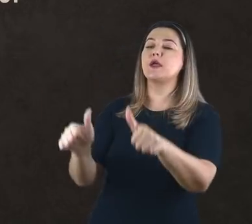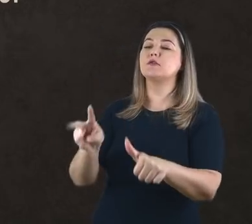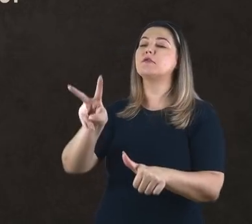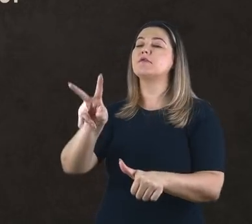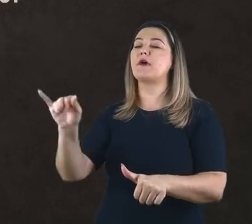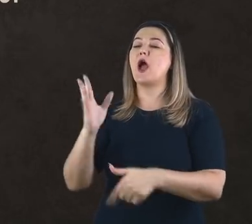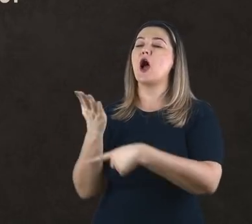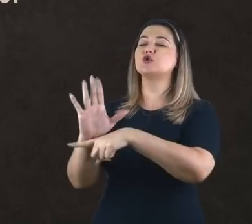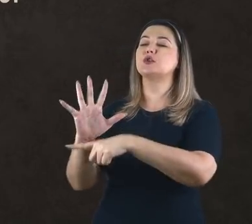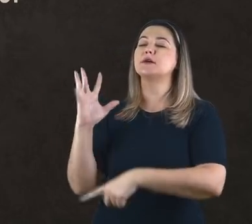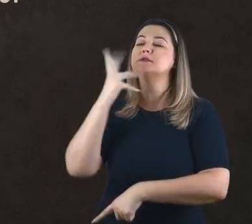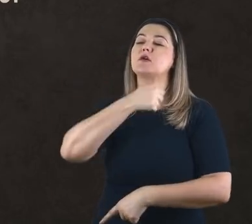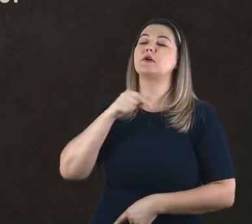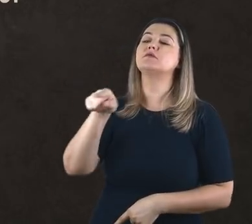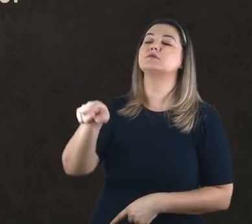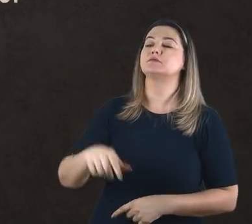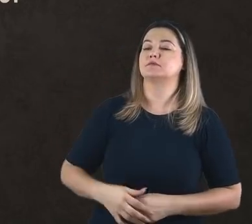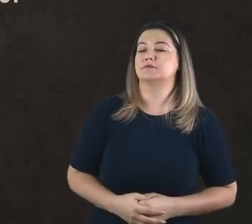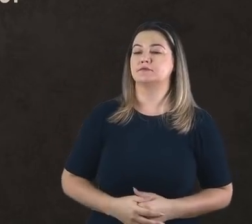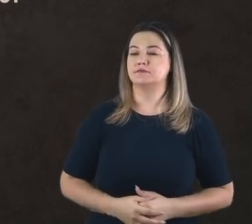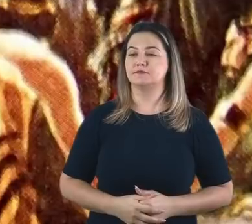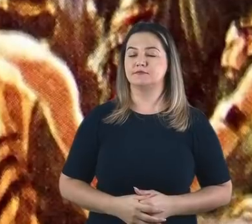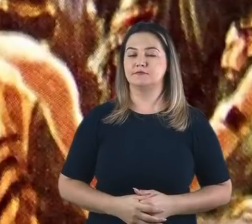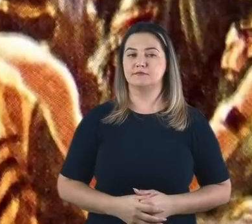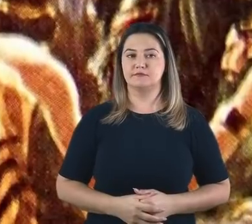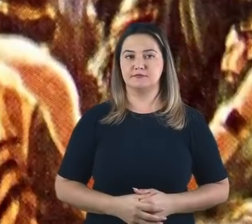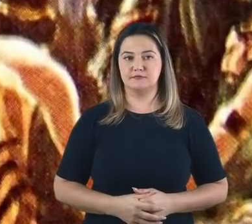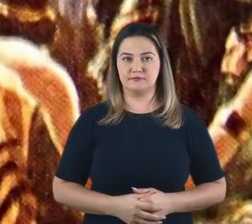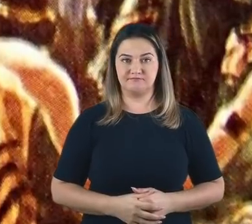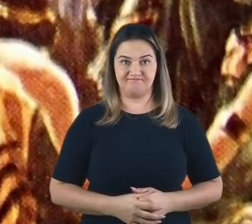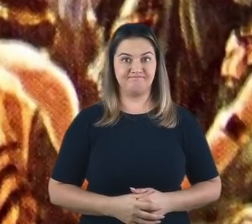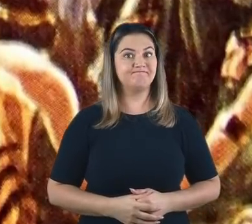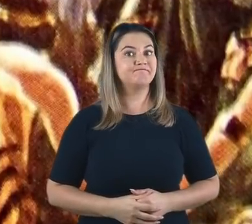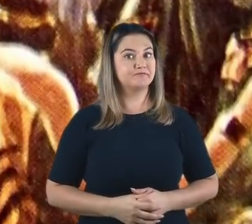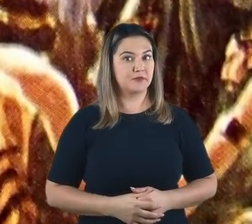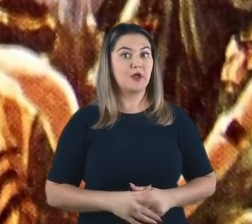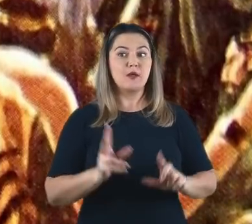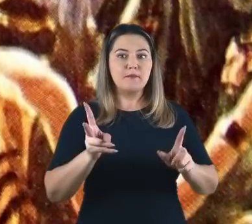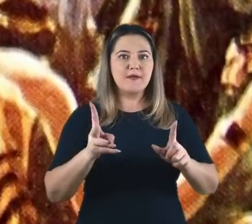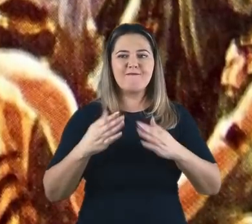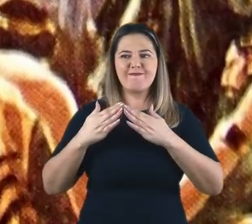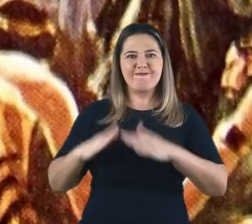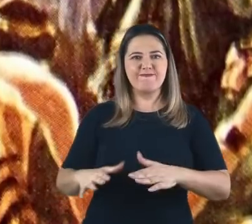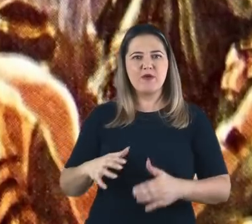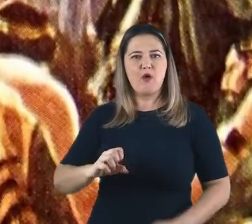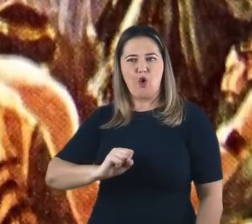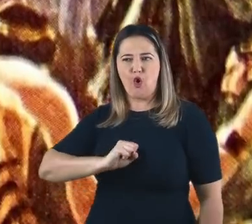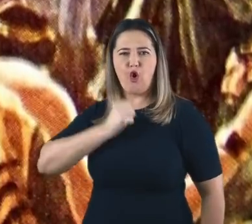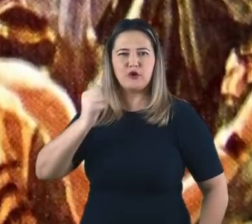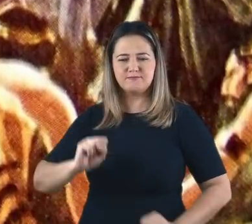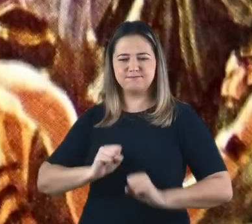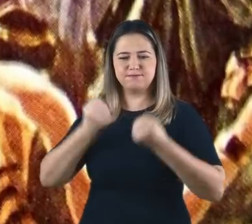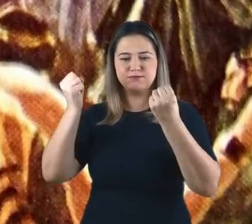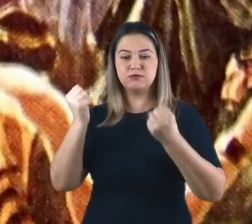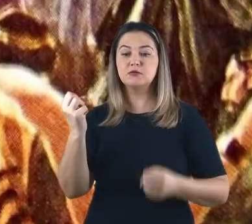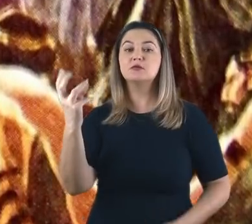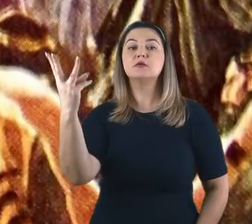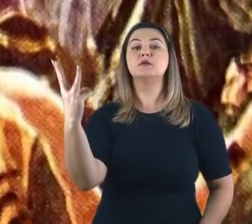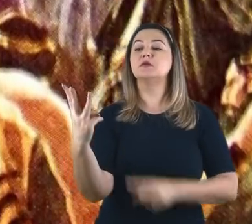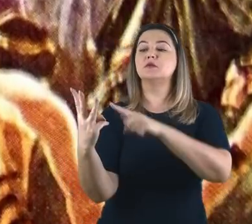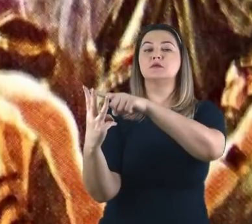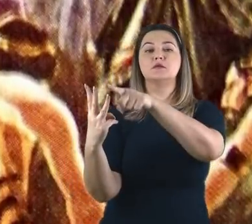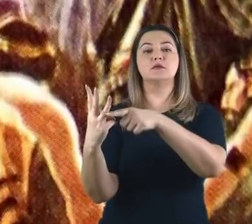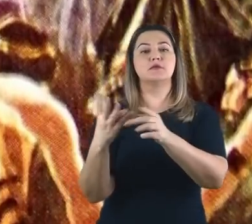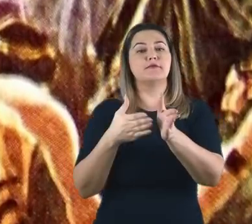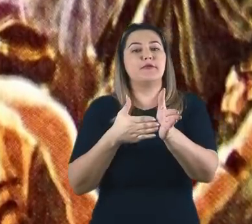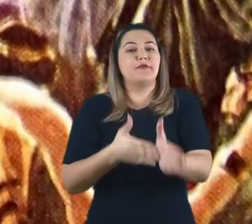Daniel capítulo 3, versículos 13 a 15. Mesmo com todas essas ameaças e a raiva de seu rei, eles permaneceram fiéis